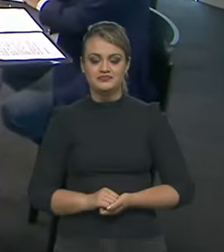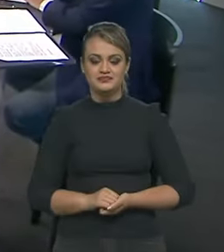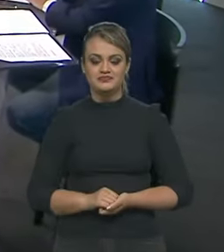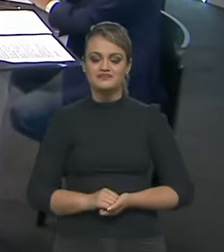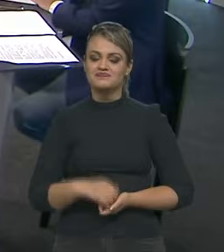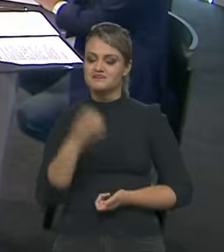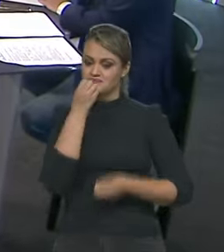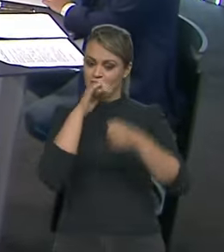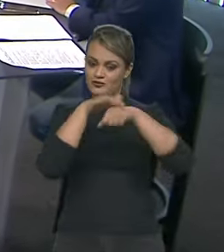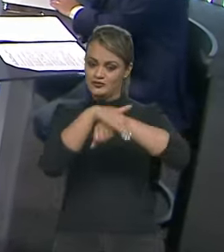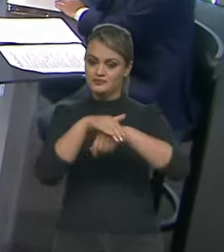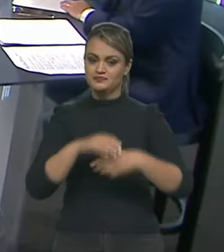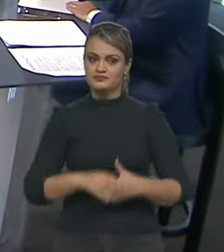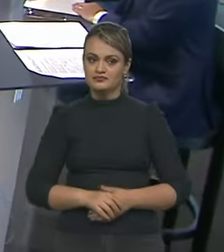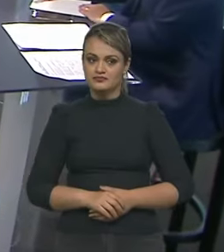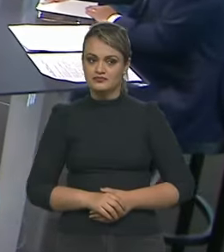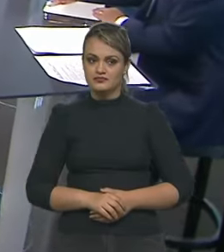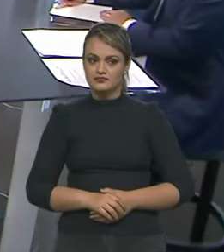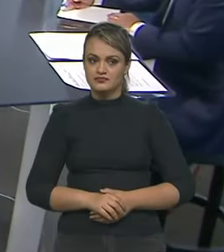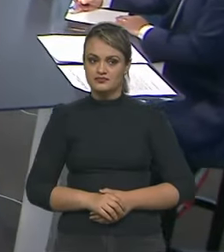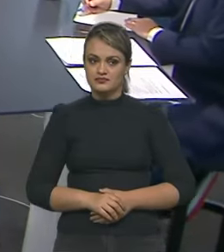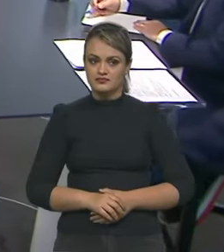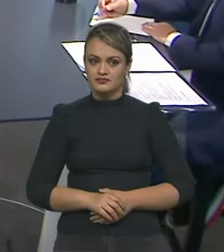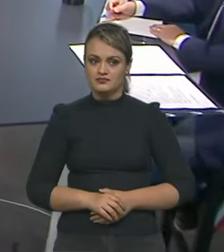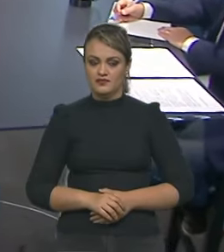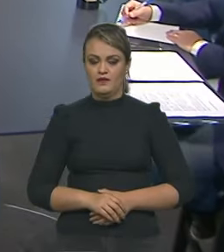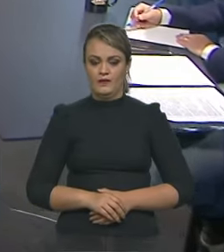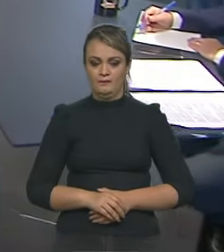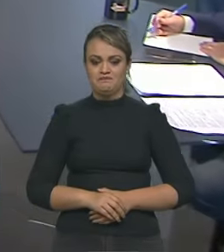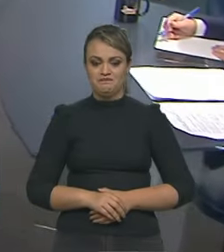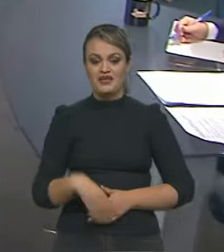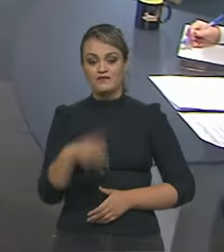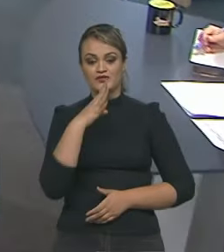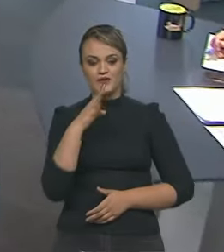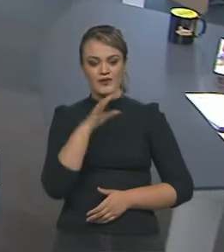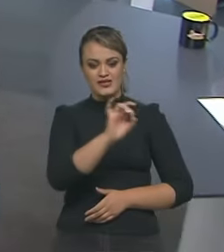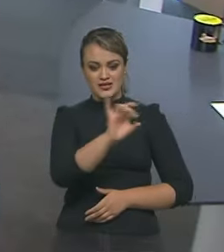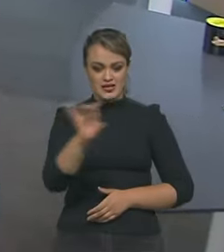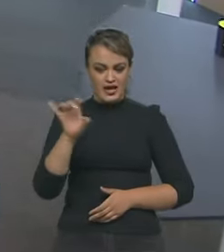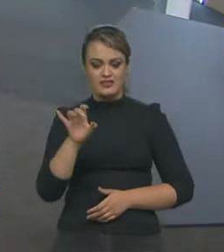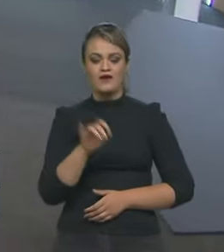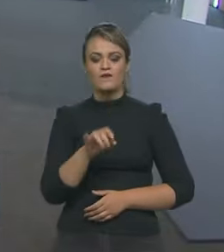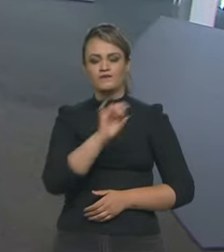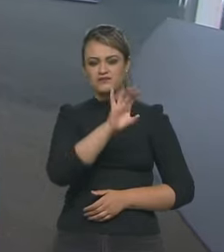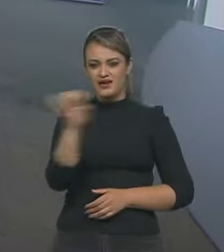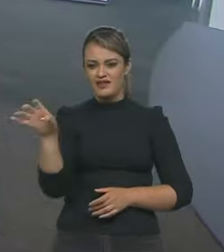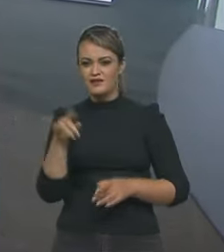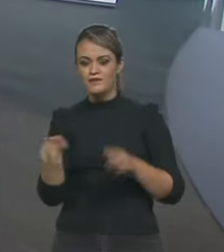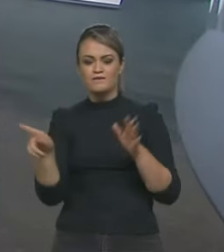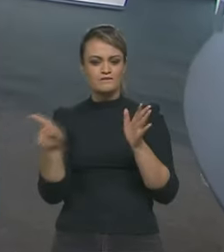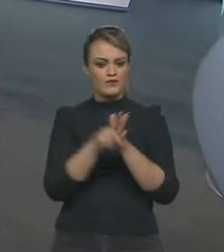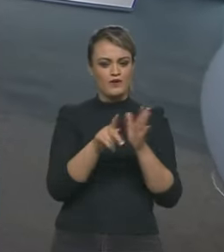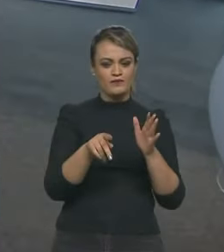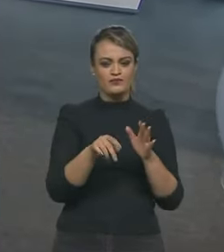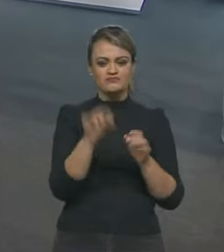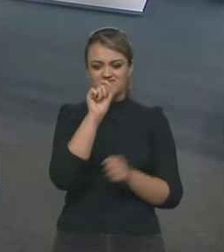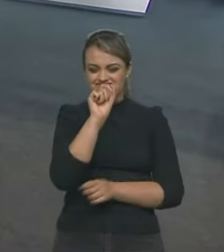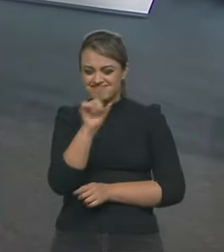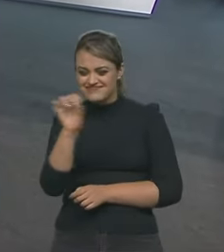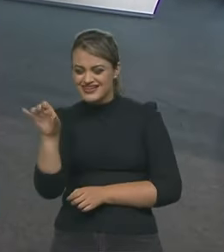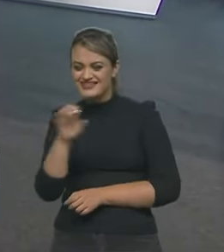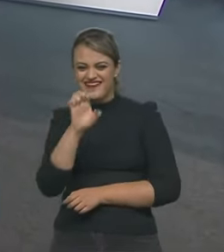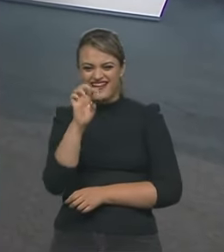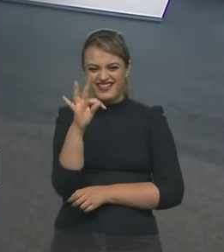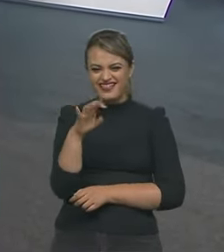Nelson, boa noite. Bom, você conhece cada peça, cada parafuso, o efeito de cada gotinha de